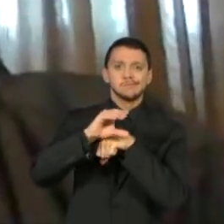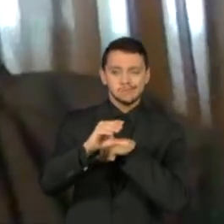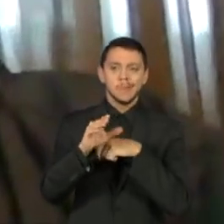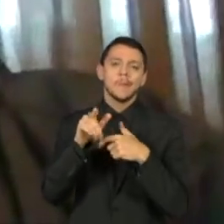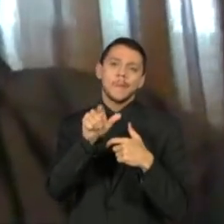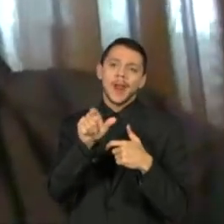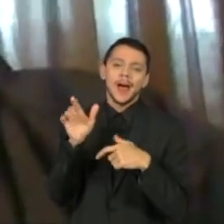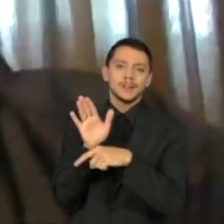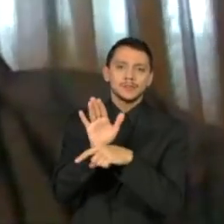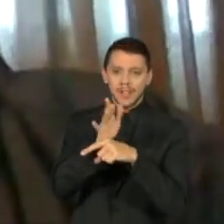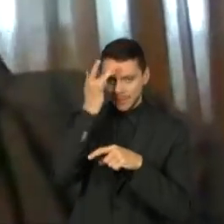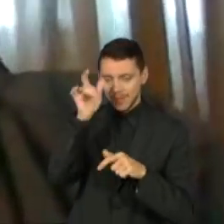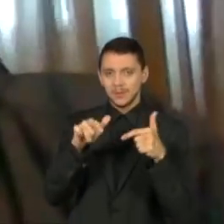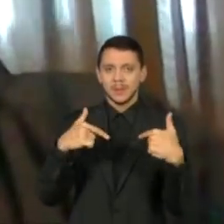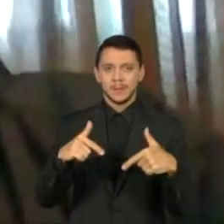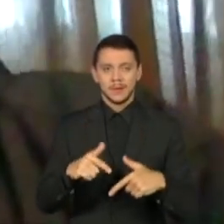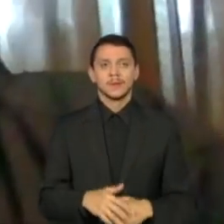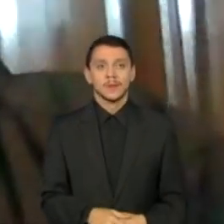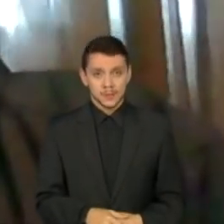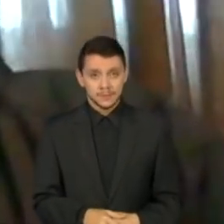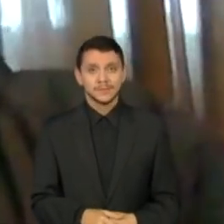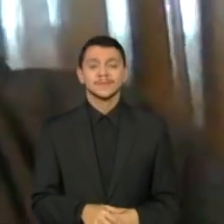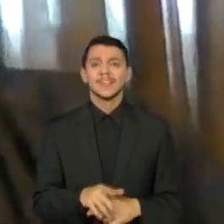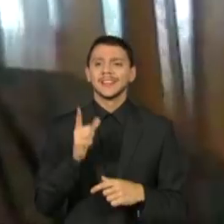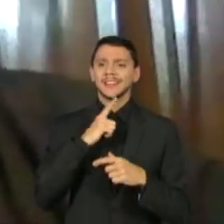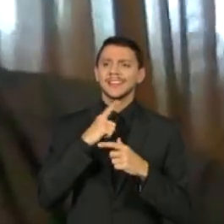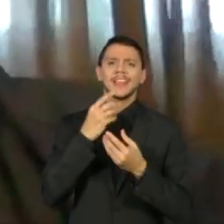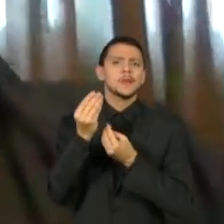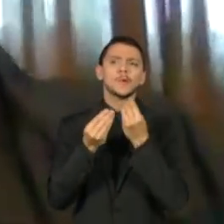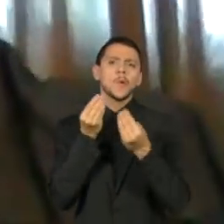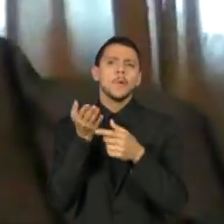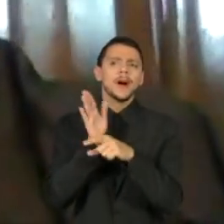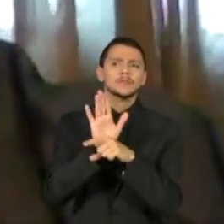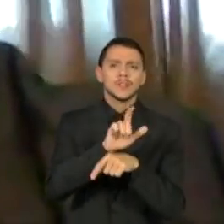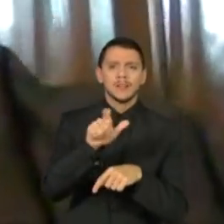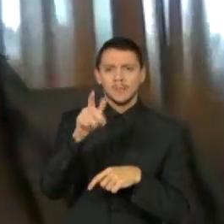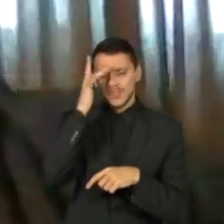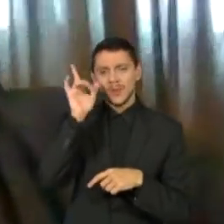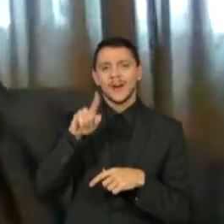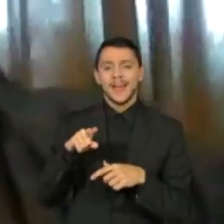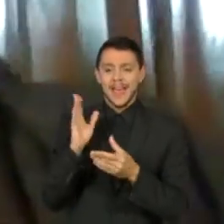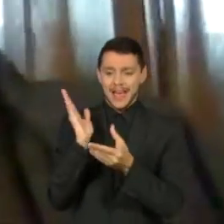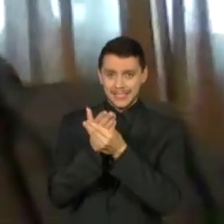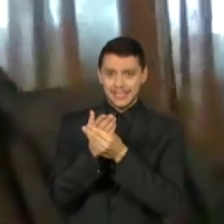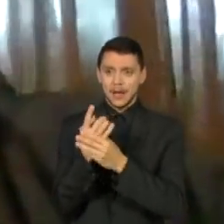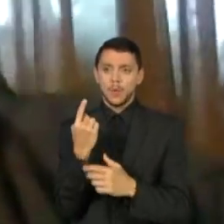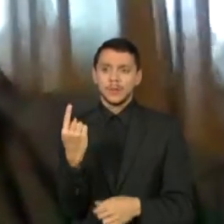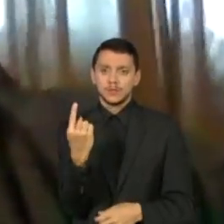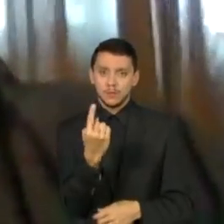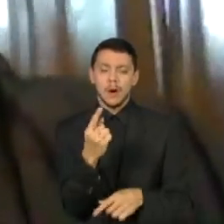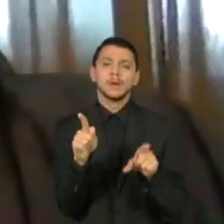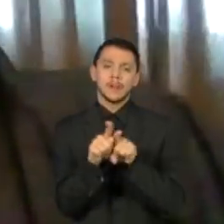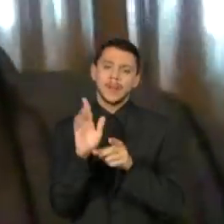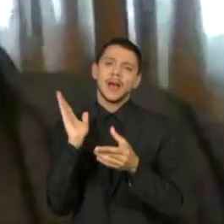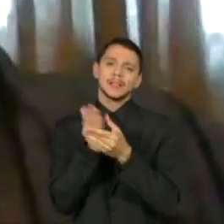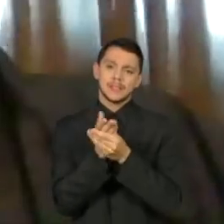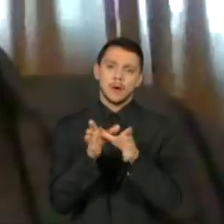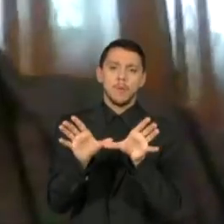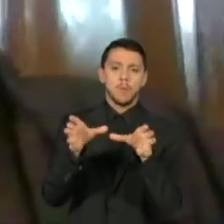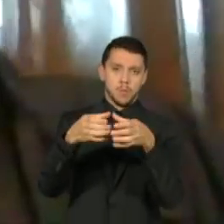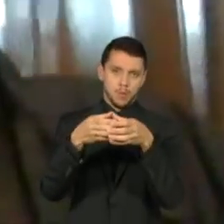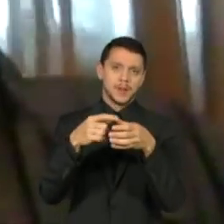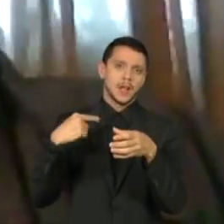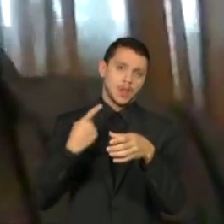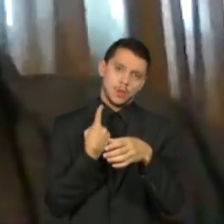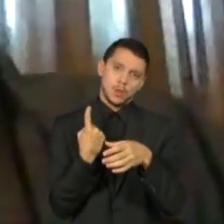realizadas em ações individuais e ações civis públicas. É o nós ajuizamos. Uma ação